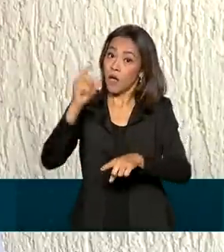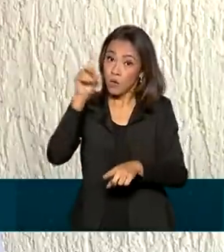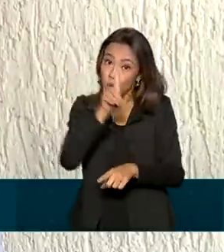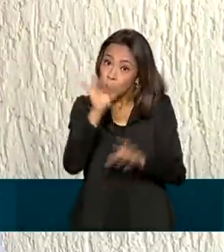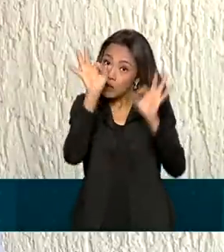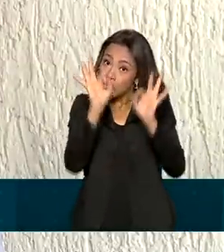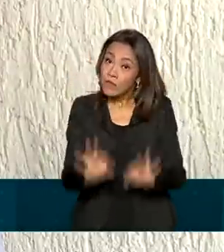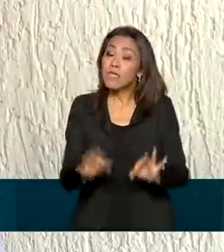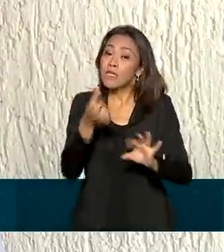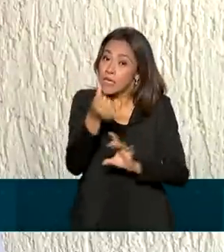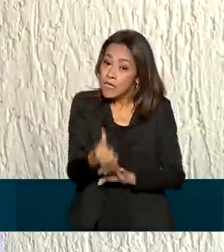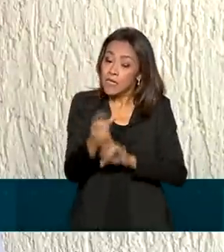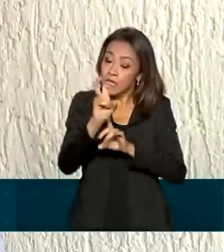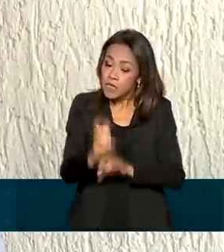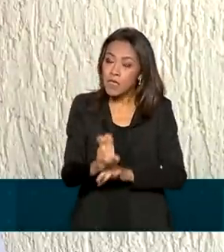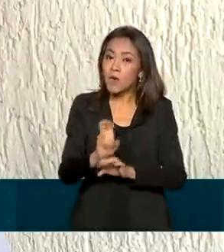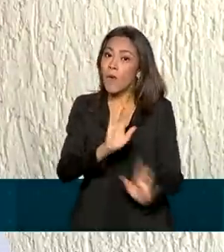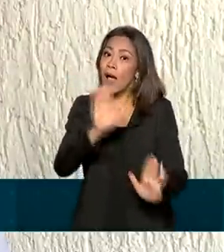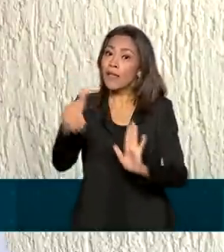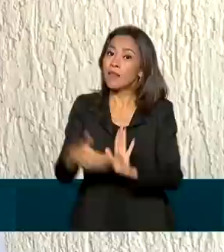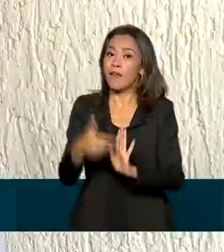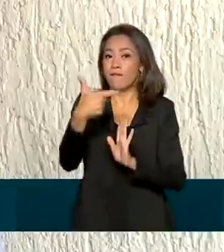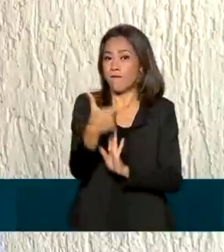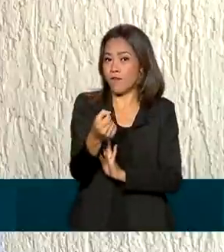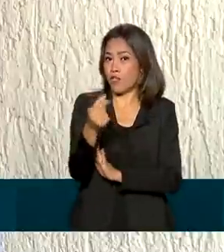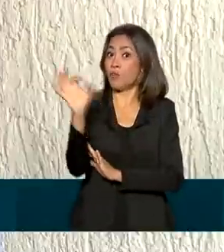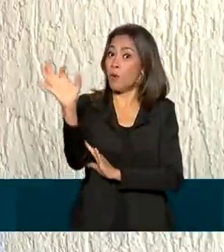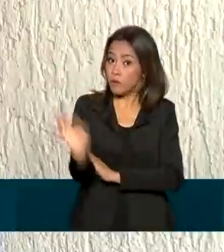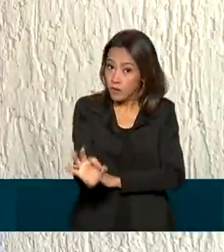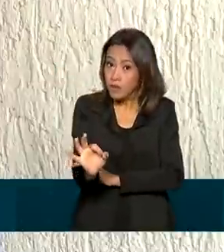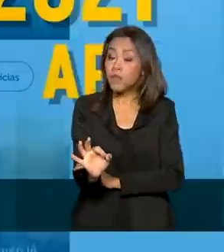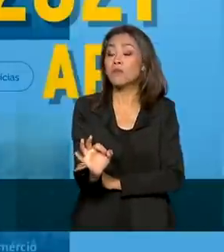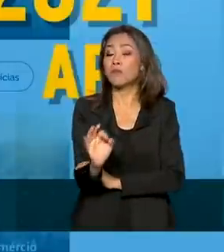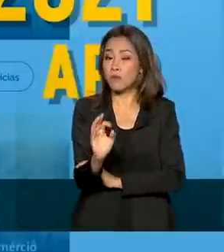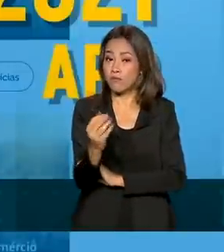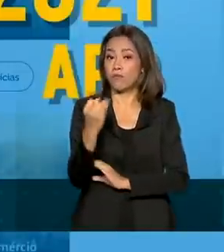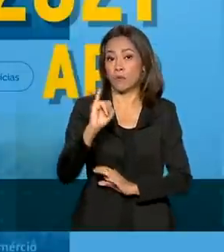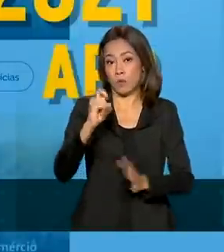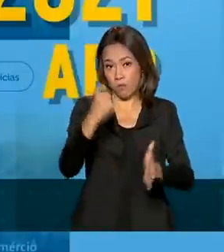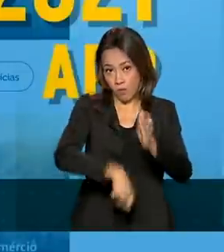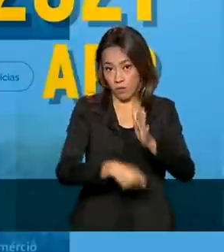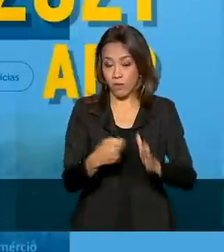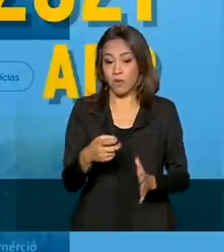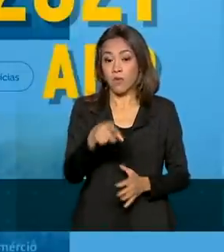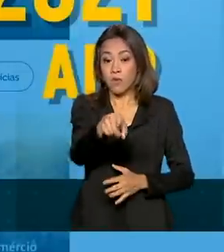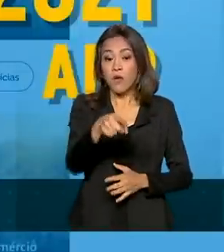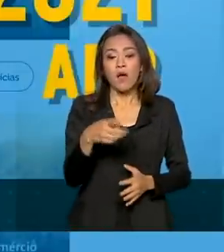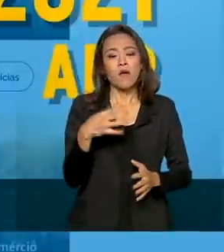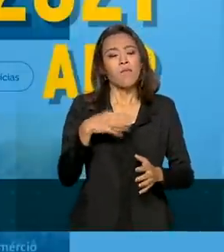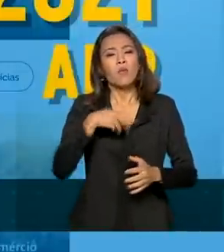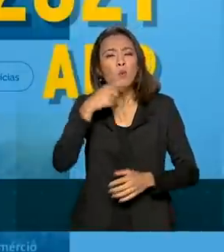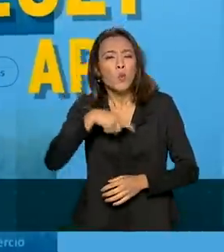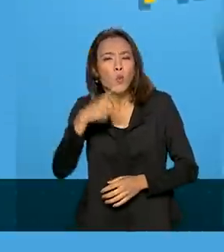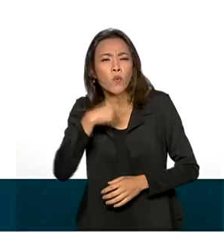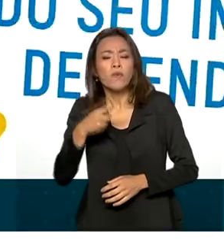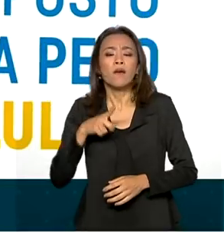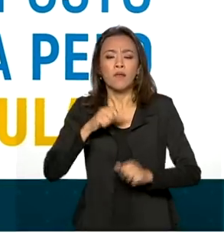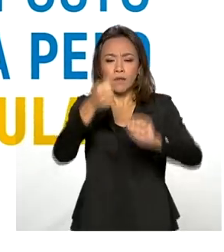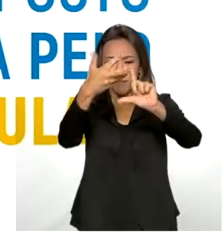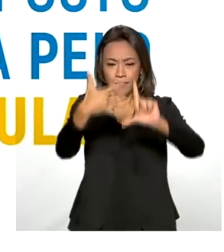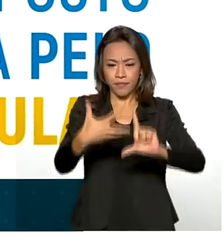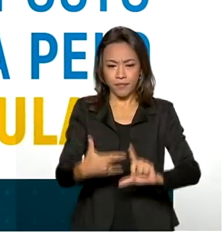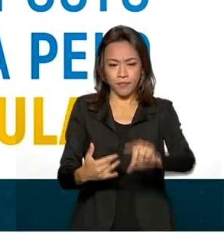165 a até 20% do valor do imposto devido. Para tirar dúvidas, a Receita criou um assistente virtual